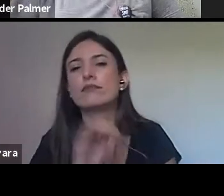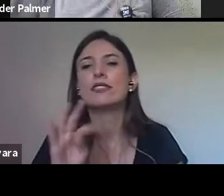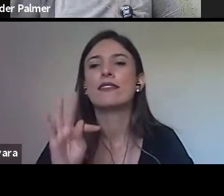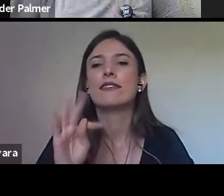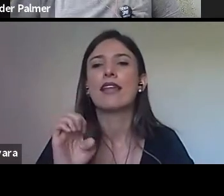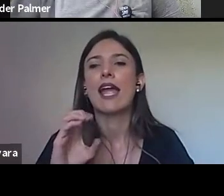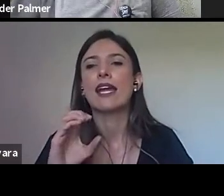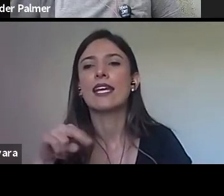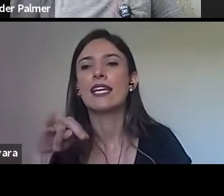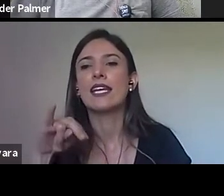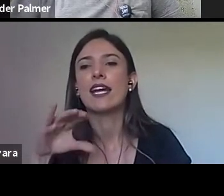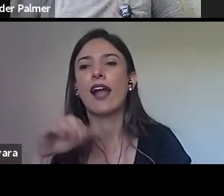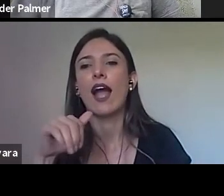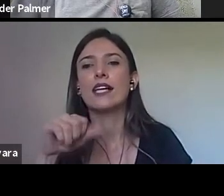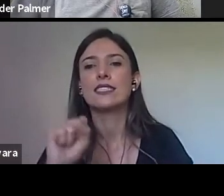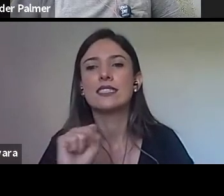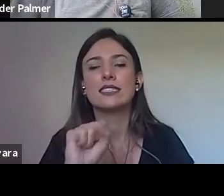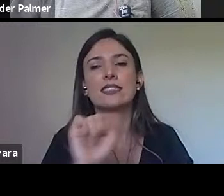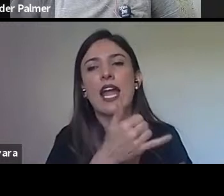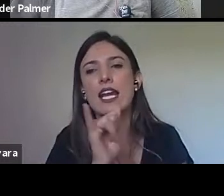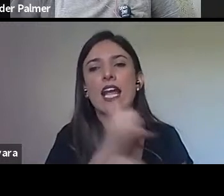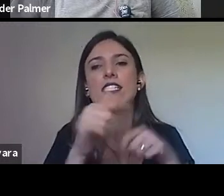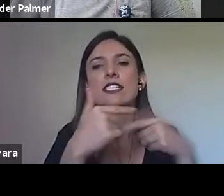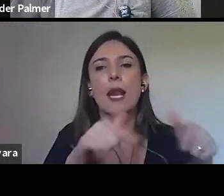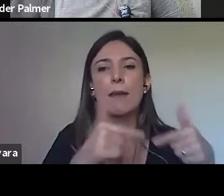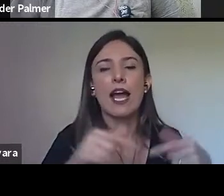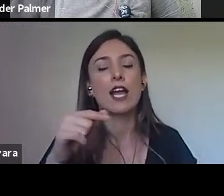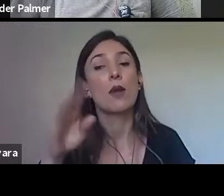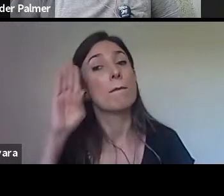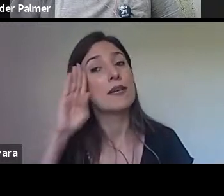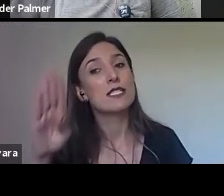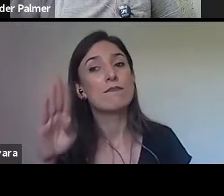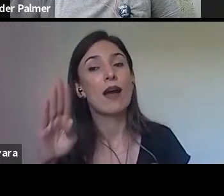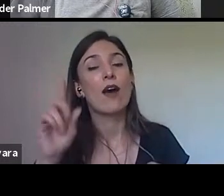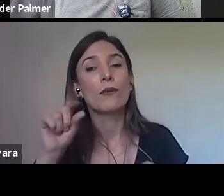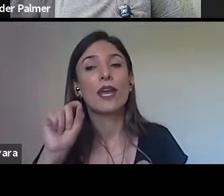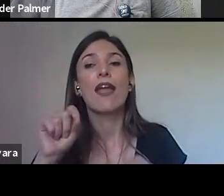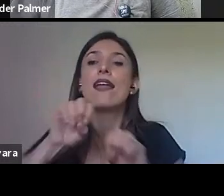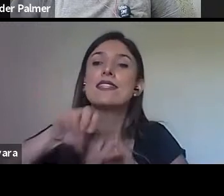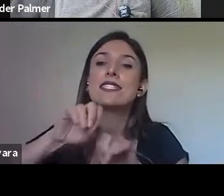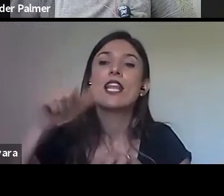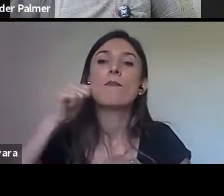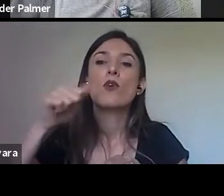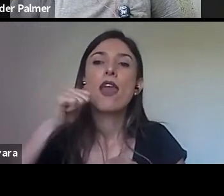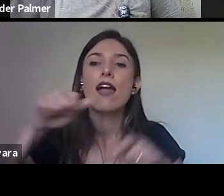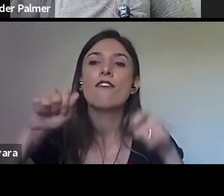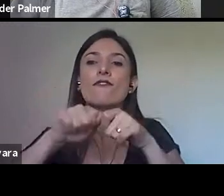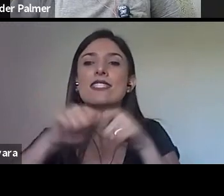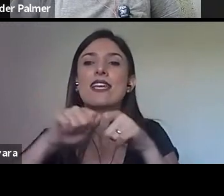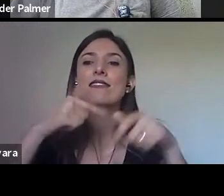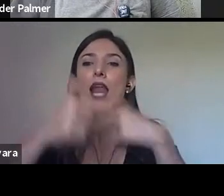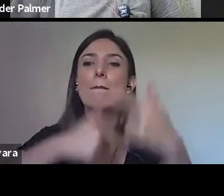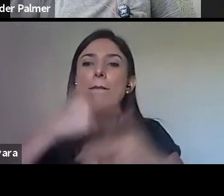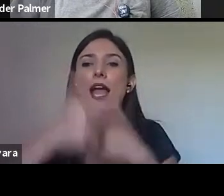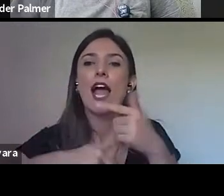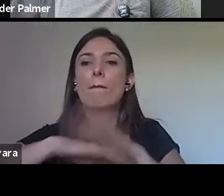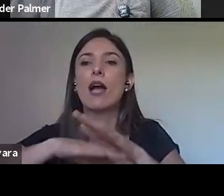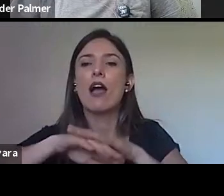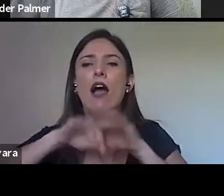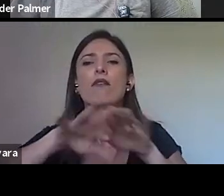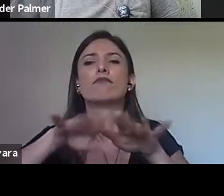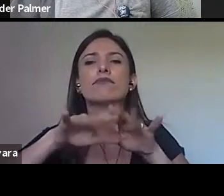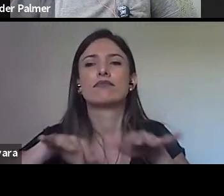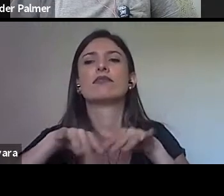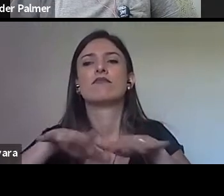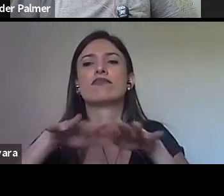das mulheres, especialmente para os trabalhos manuais, então isso é importante falar desse tipo de escolarização